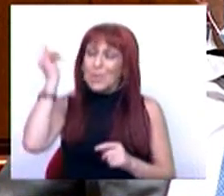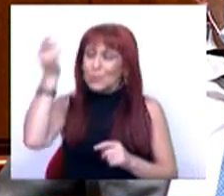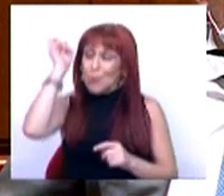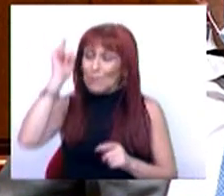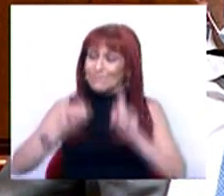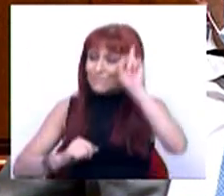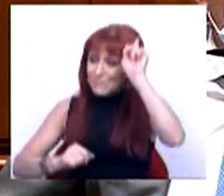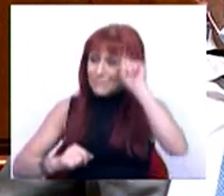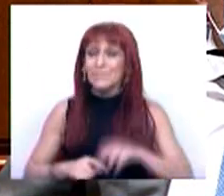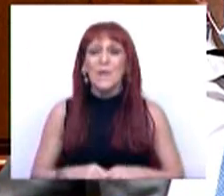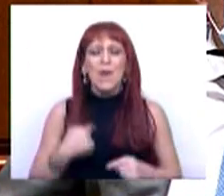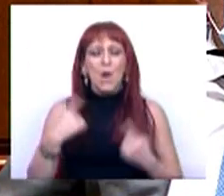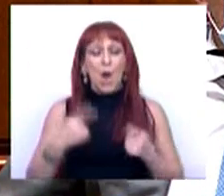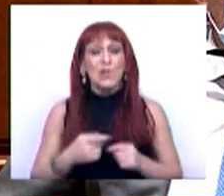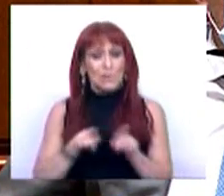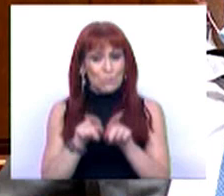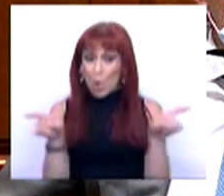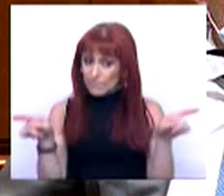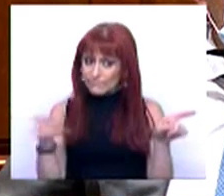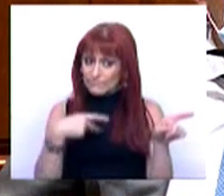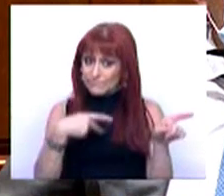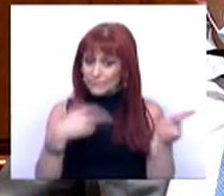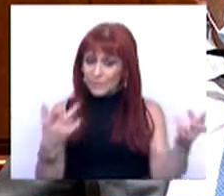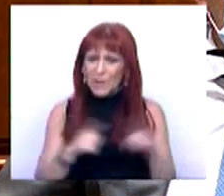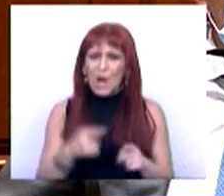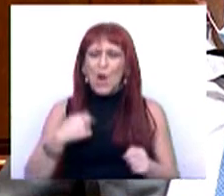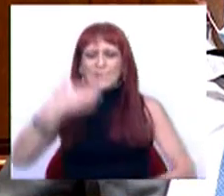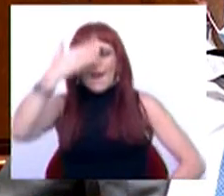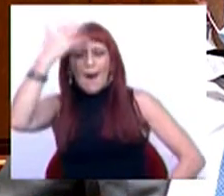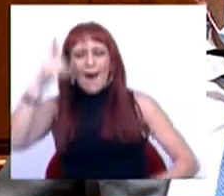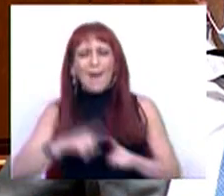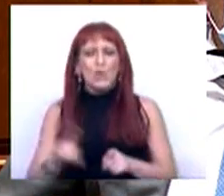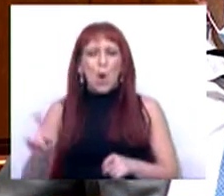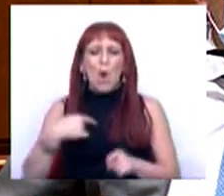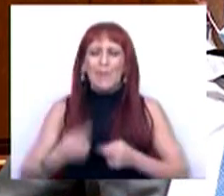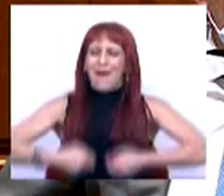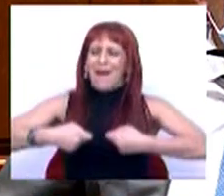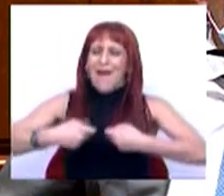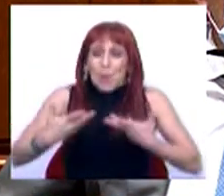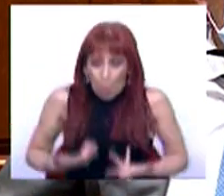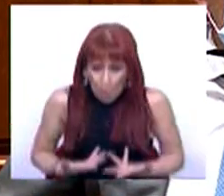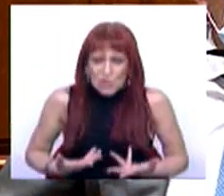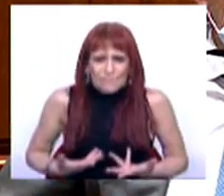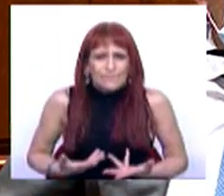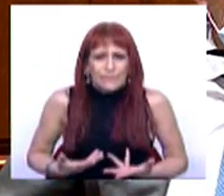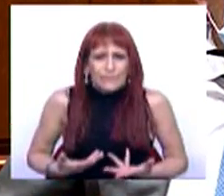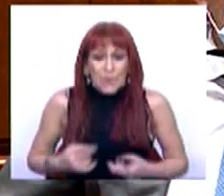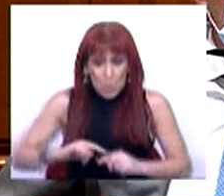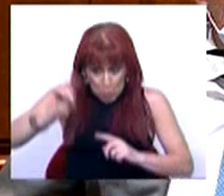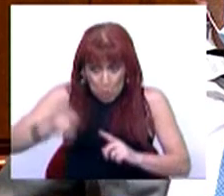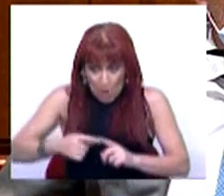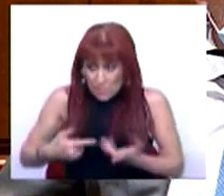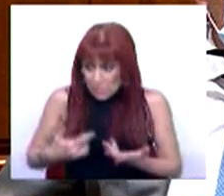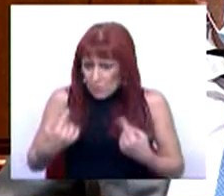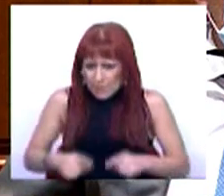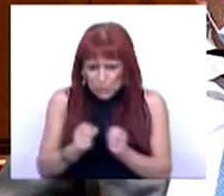É que temos uma divergência. É que nós entendemos que não devemos gastar hoje, no ano em